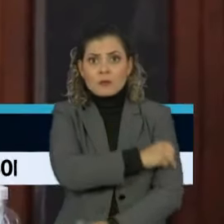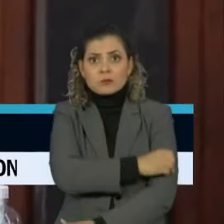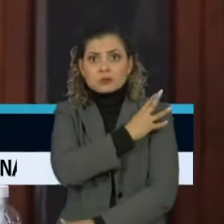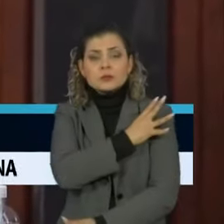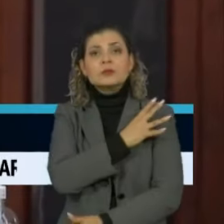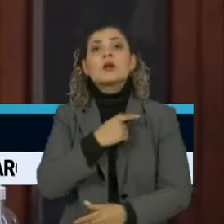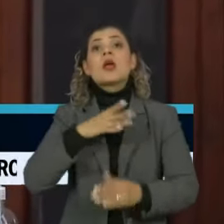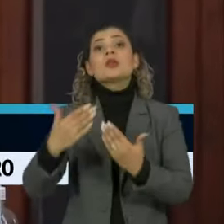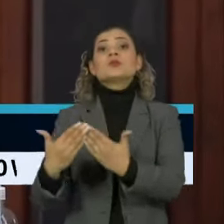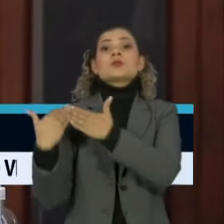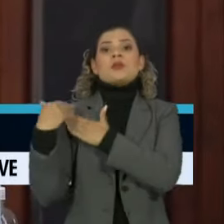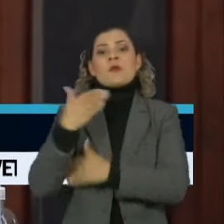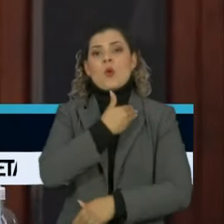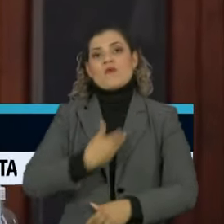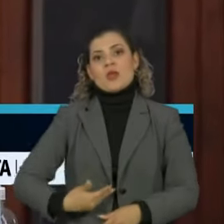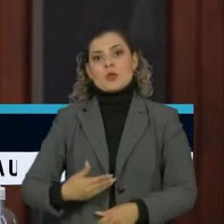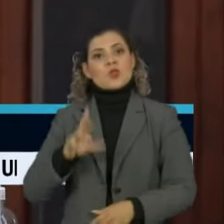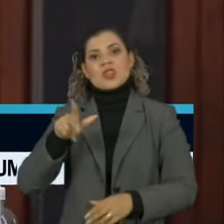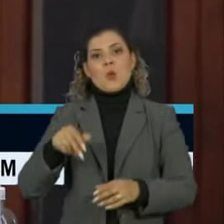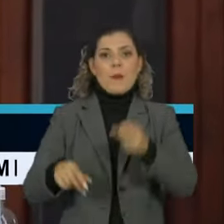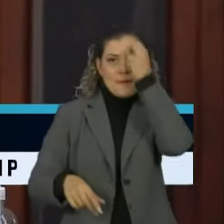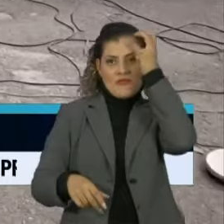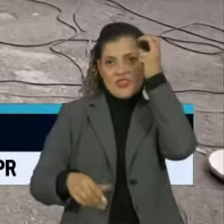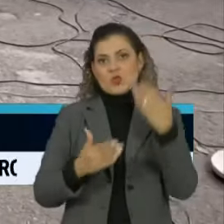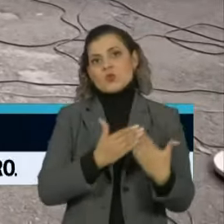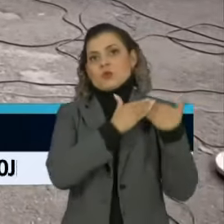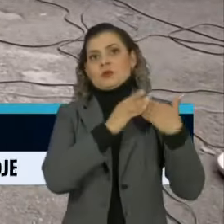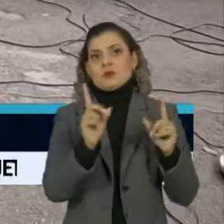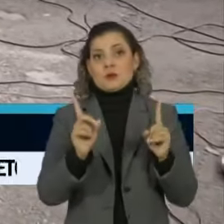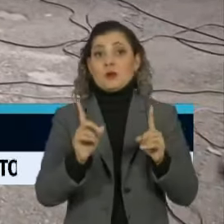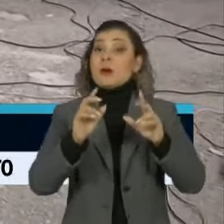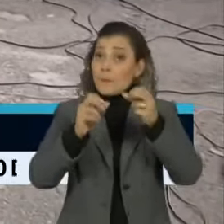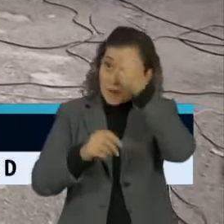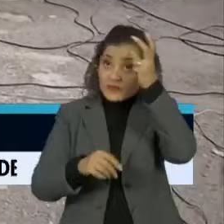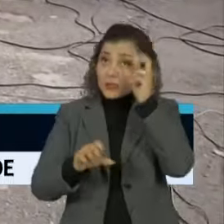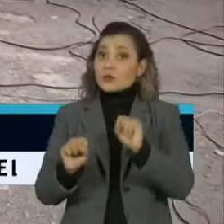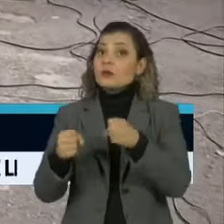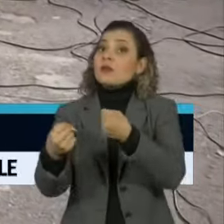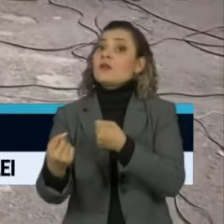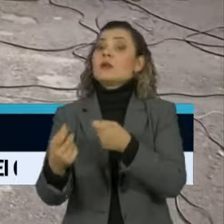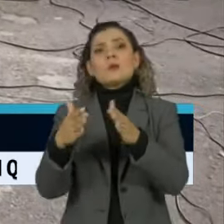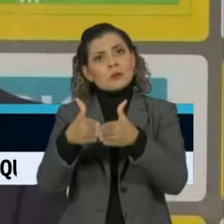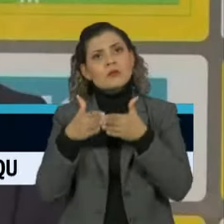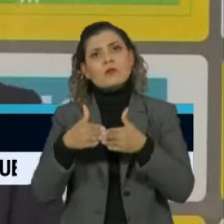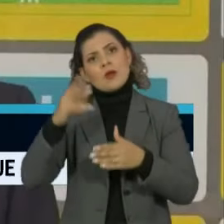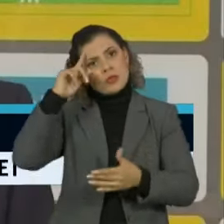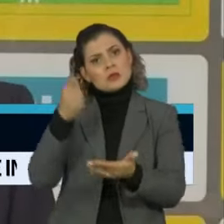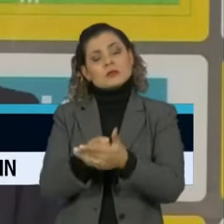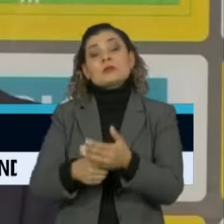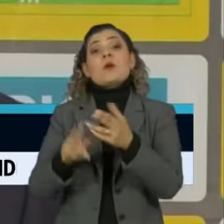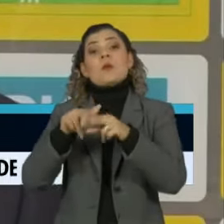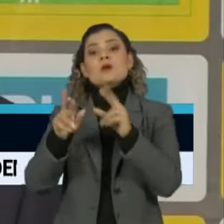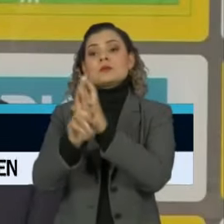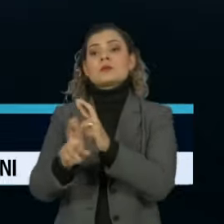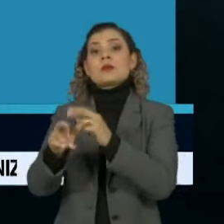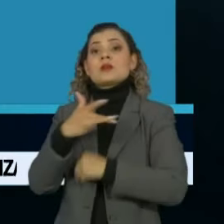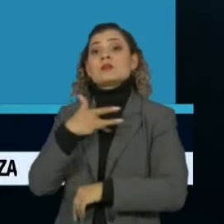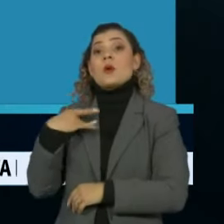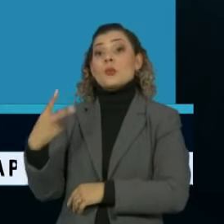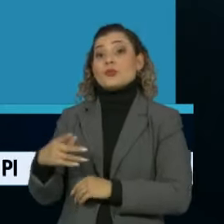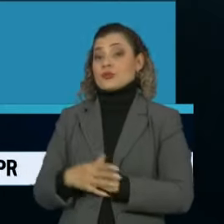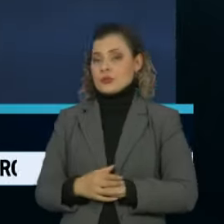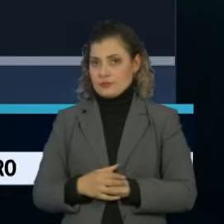cabe ao Estado e não ao município. A Prefeitura se defendeu, alegando que a decisão foi tomada pela Vigilância Sanitária.